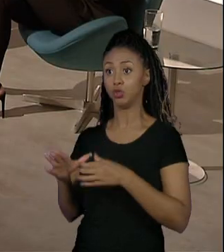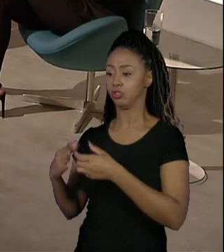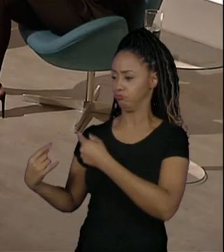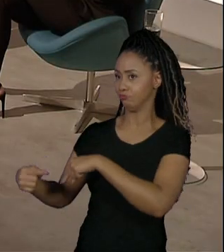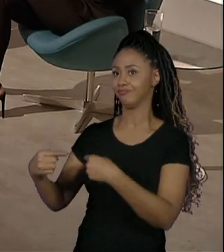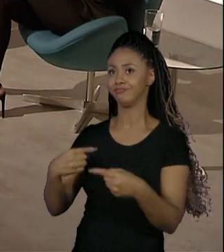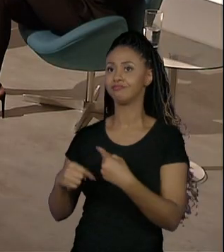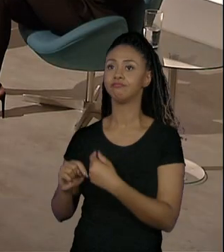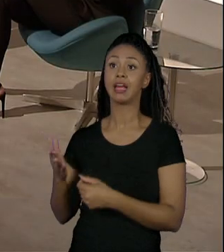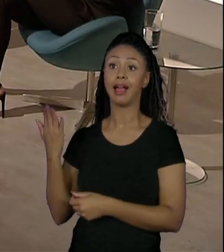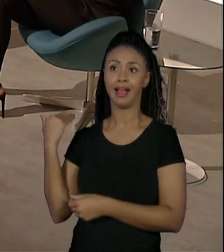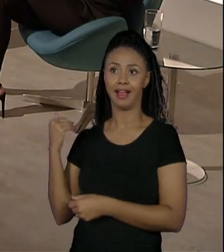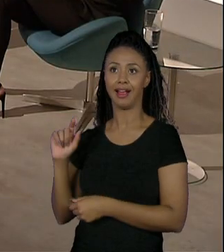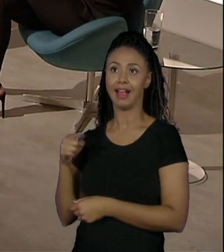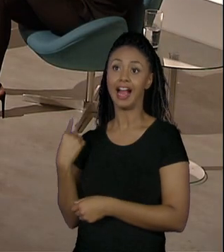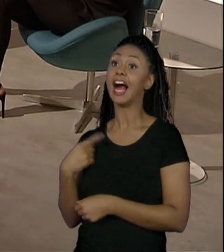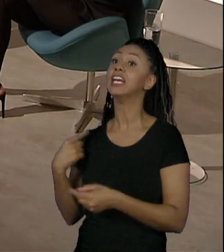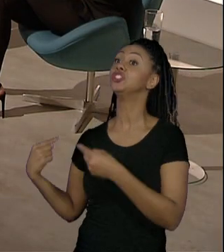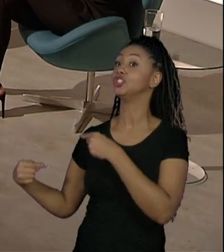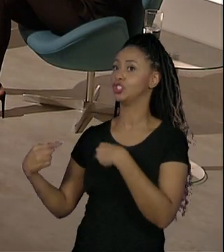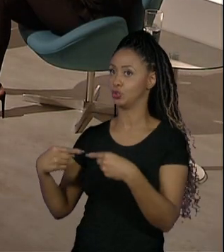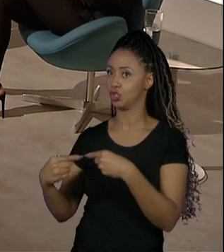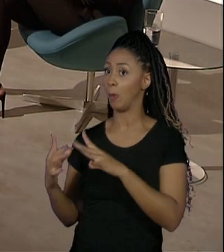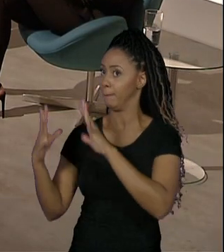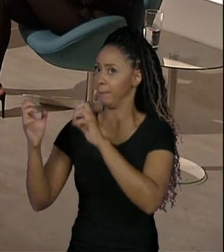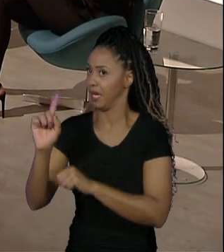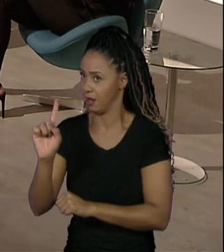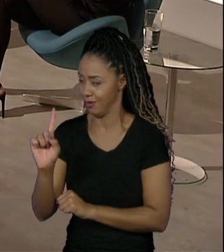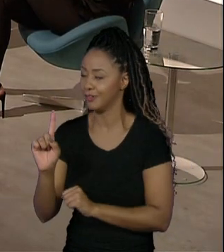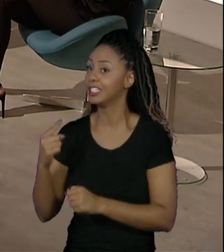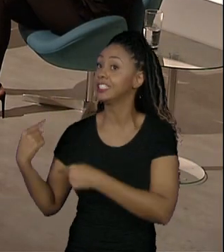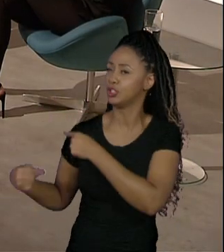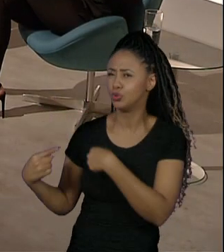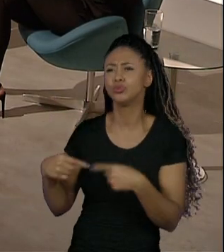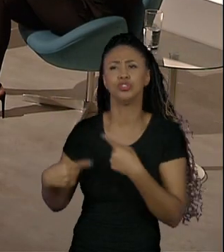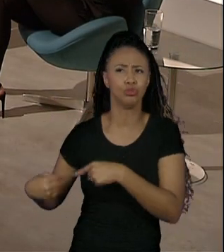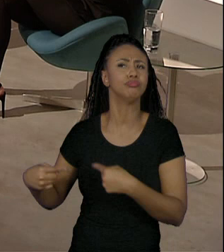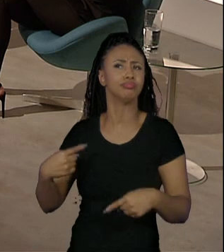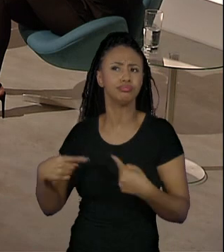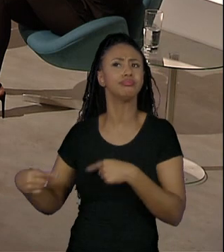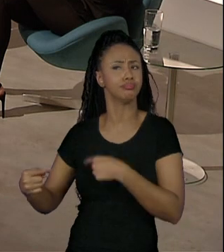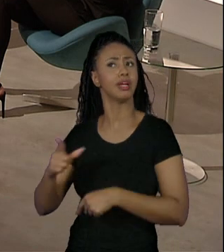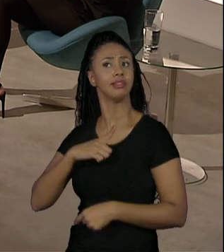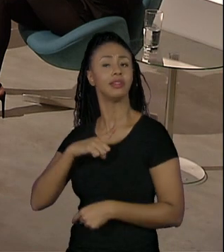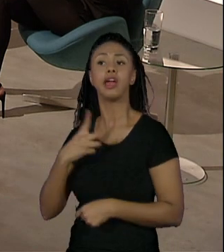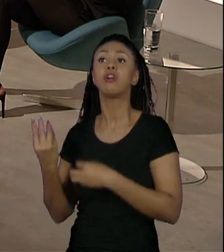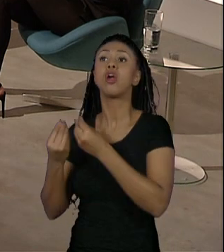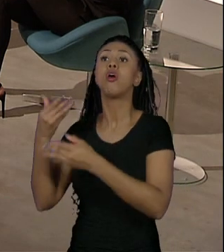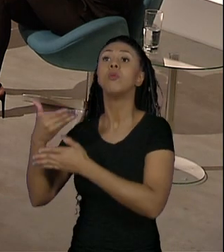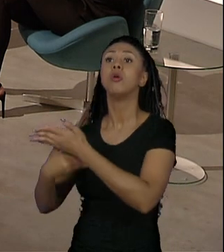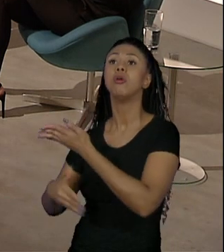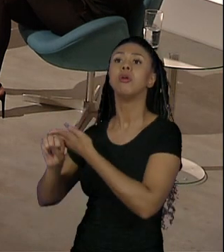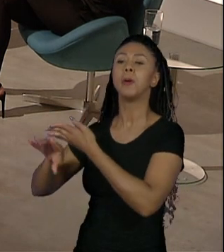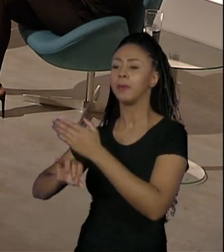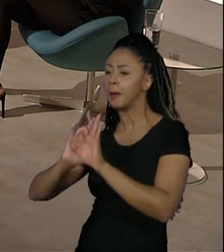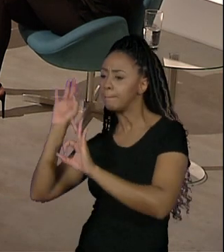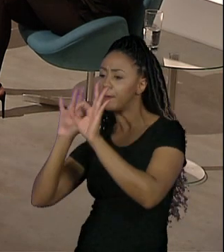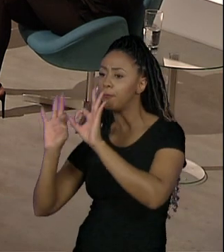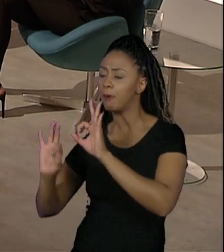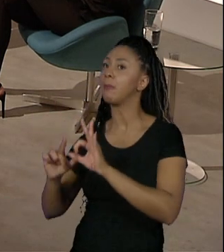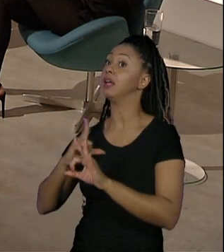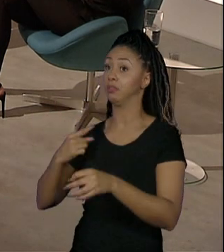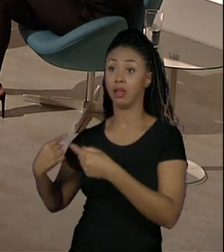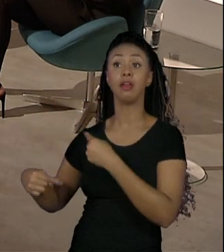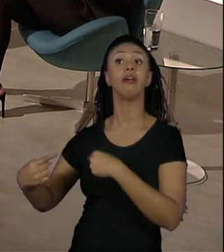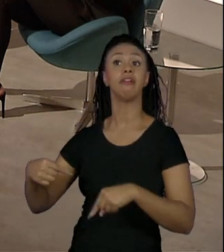que nem, por exemplo, a gente discutiu, não brigou, discutia diferente de brigar, a discutiu muitas vezes como seria a matriz, desse curso.